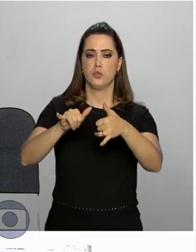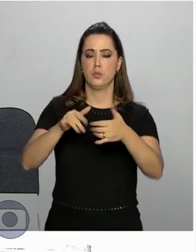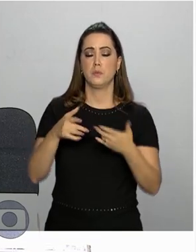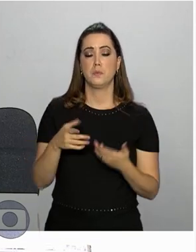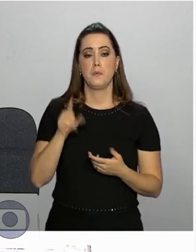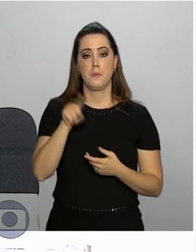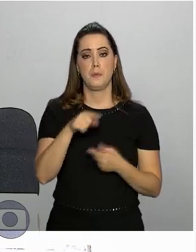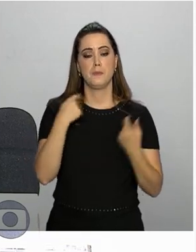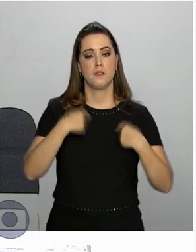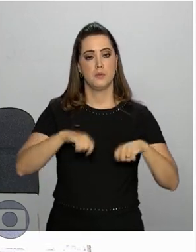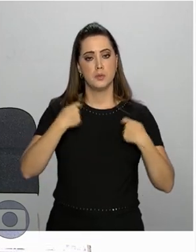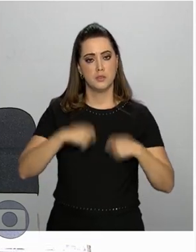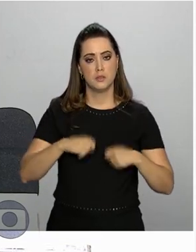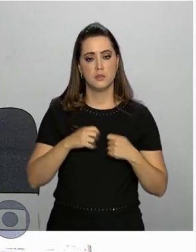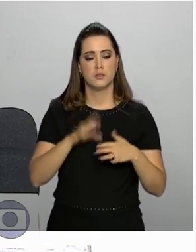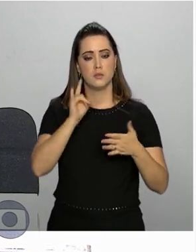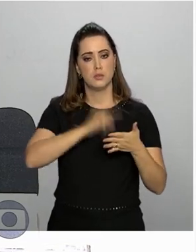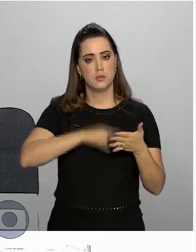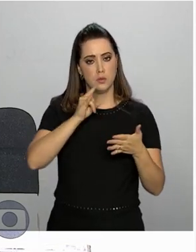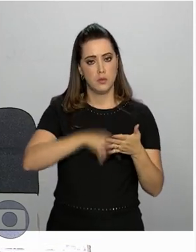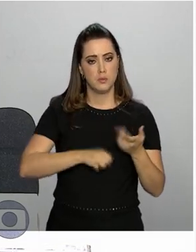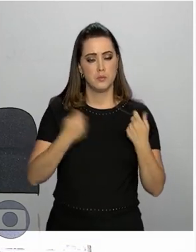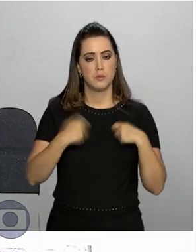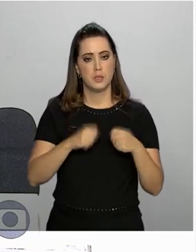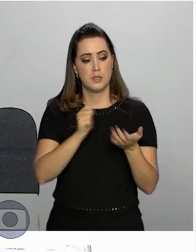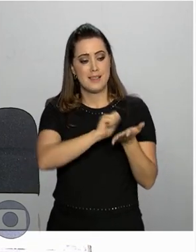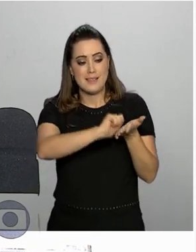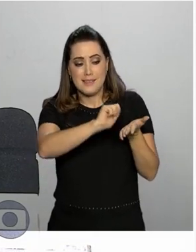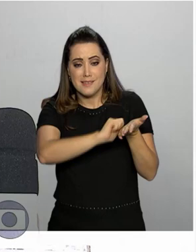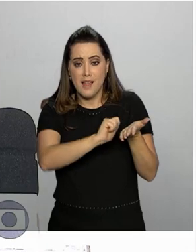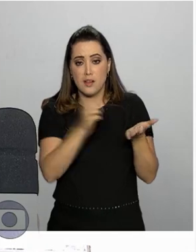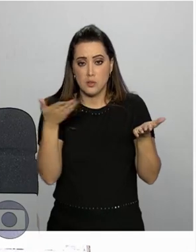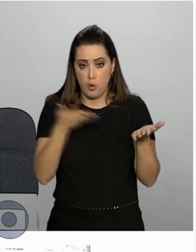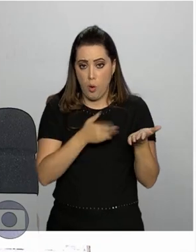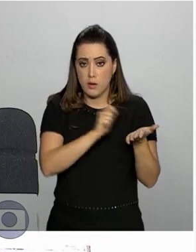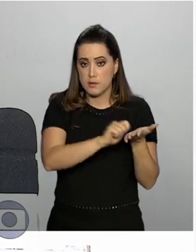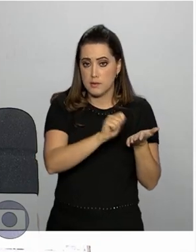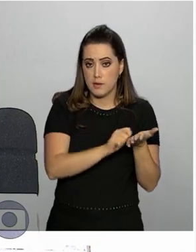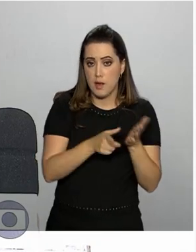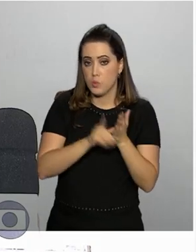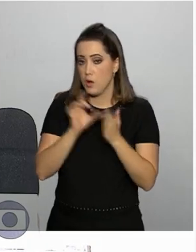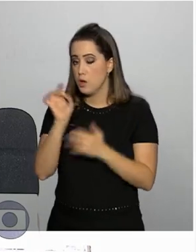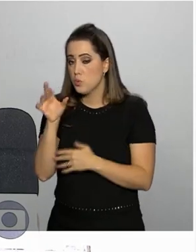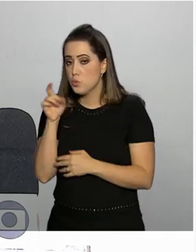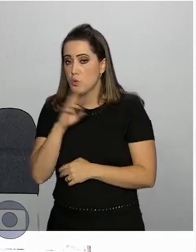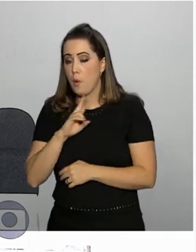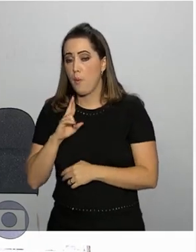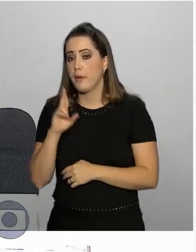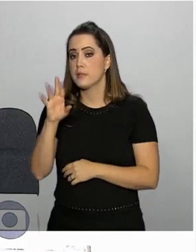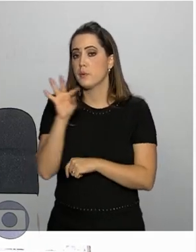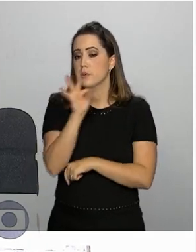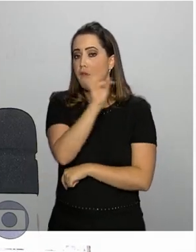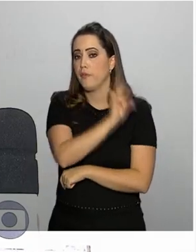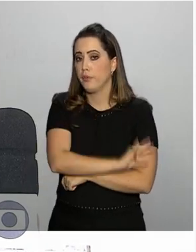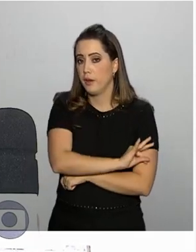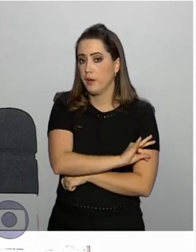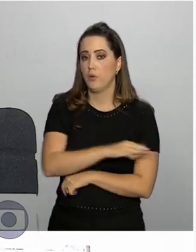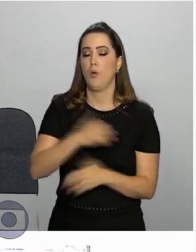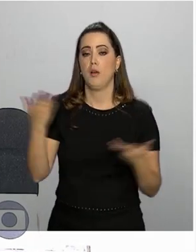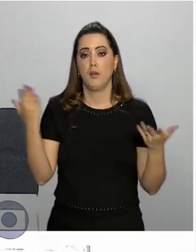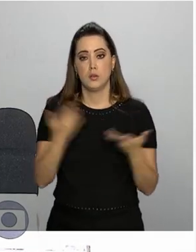com exigência de que os documentos sejam assinados, não somente pelo responsável técnico,